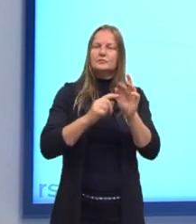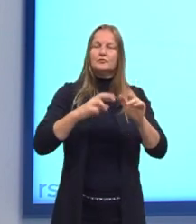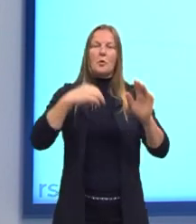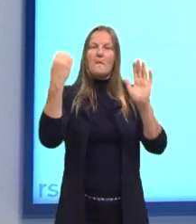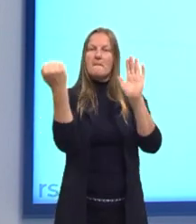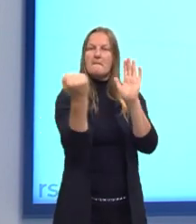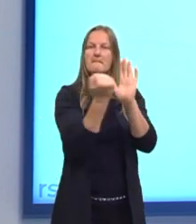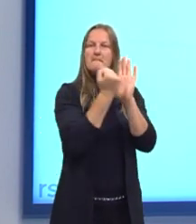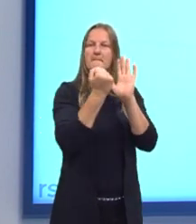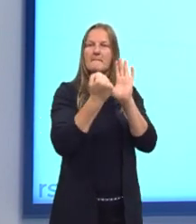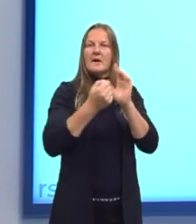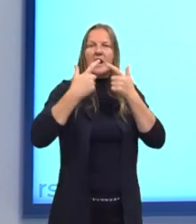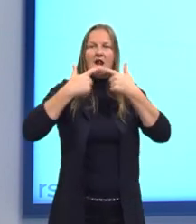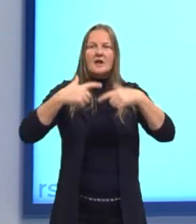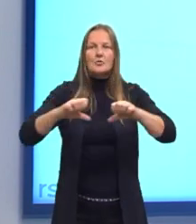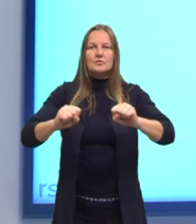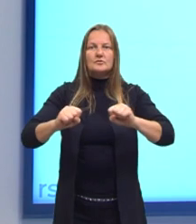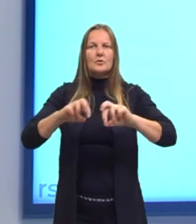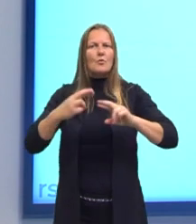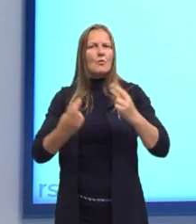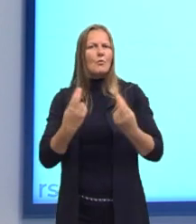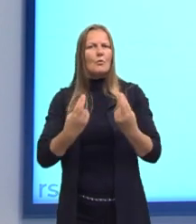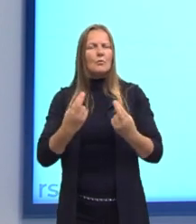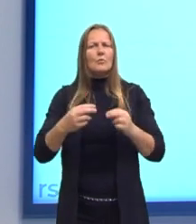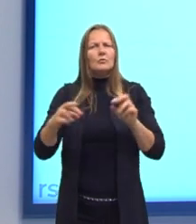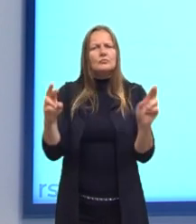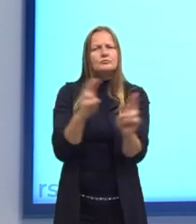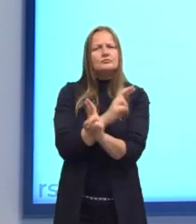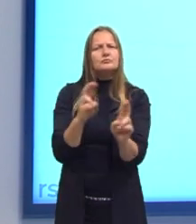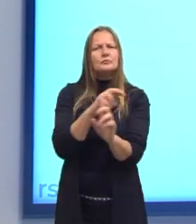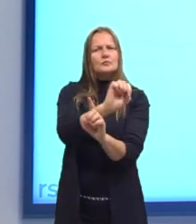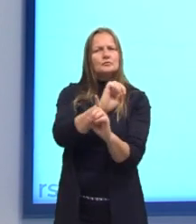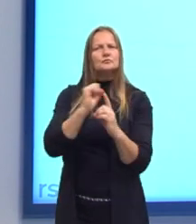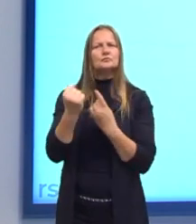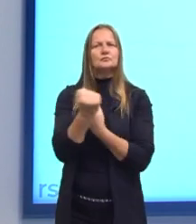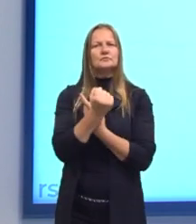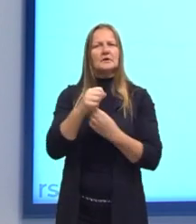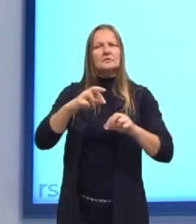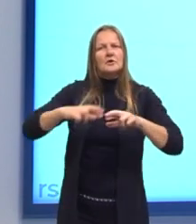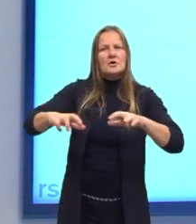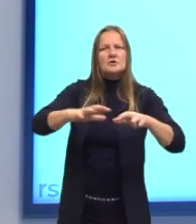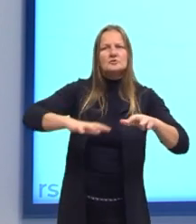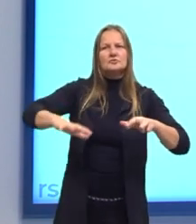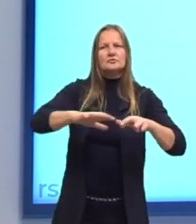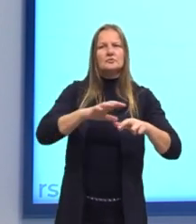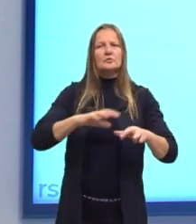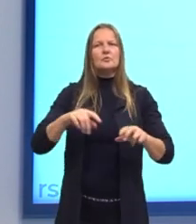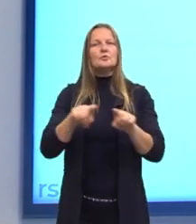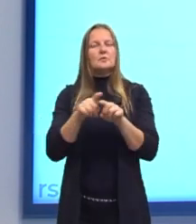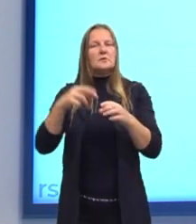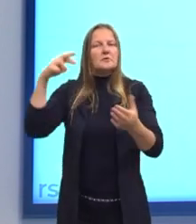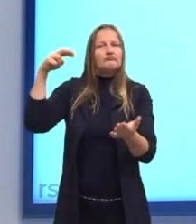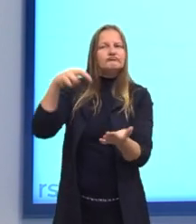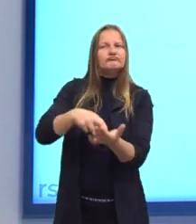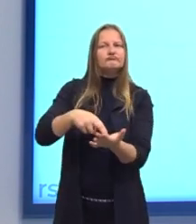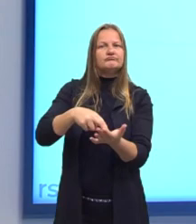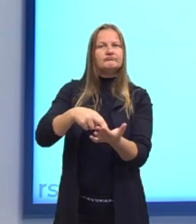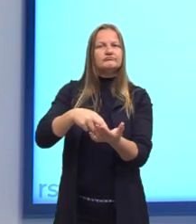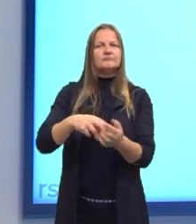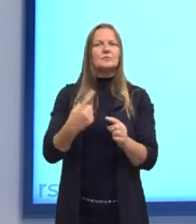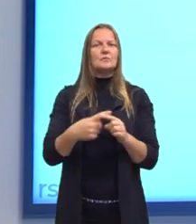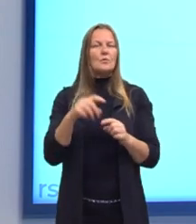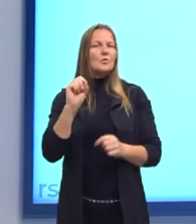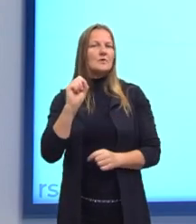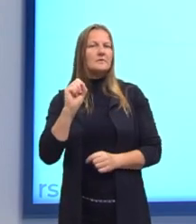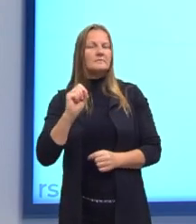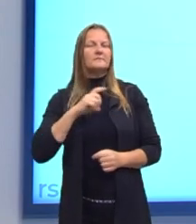que singularizam as variedades linguísticas sociais, regionais e de registro. Ou